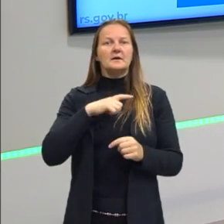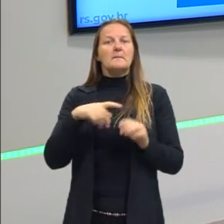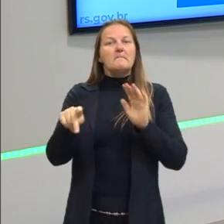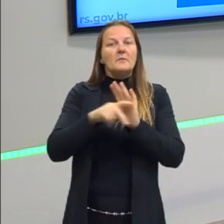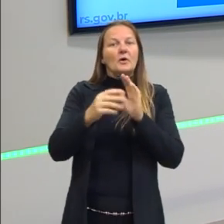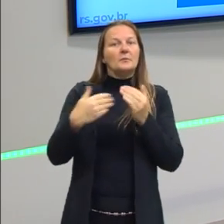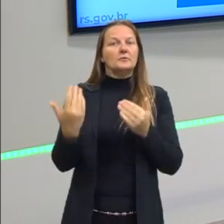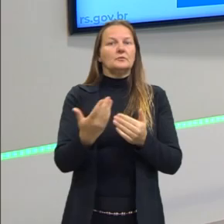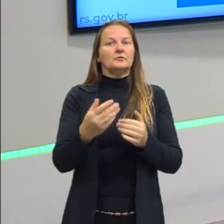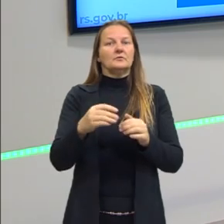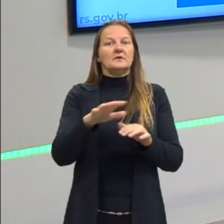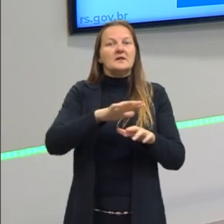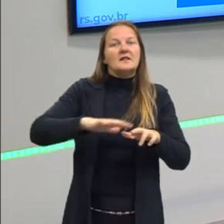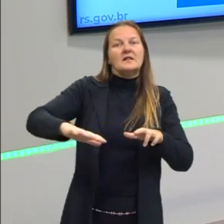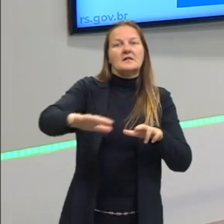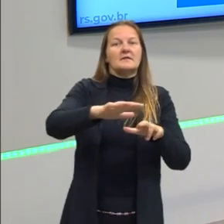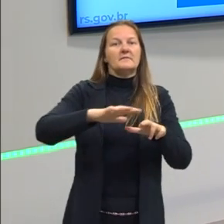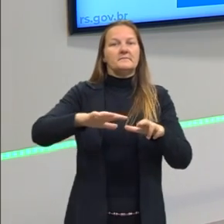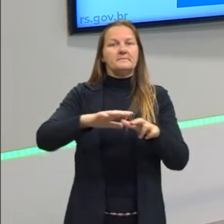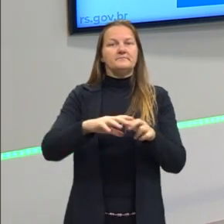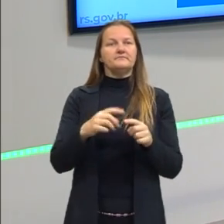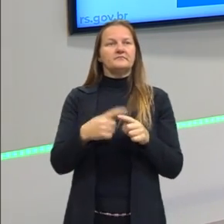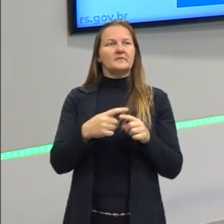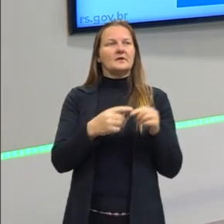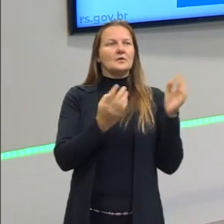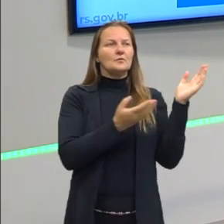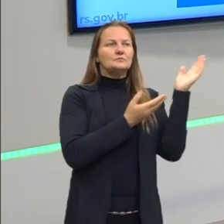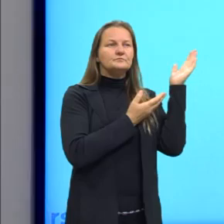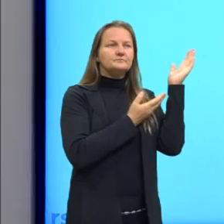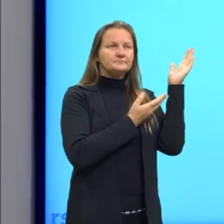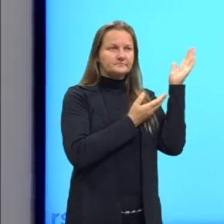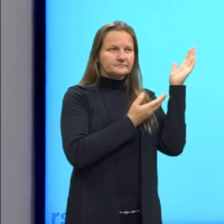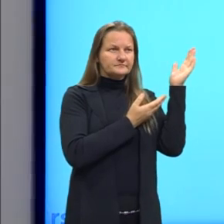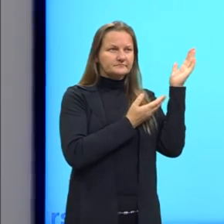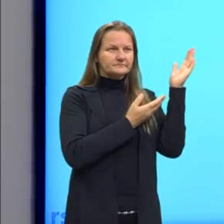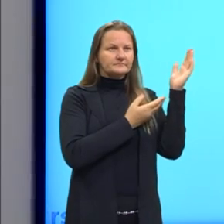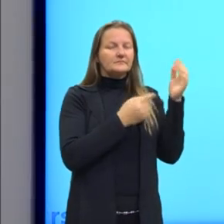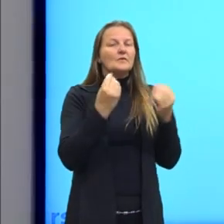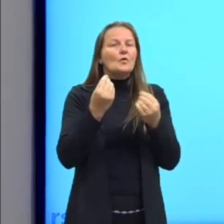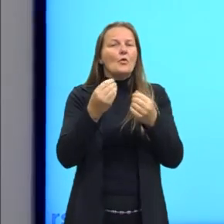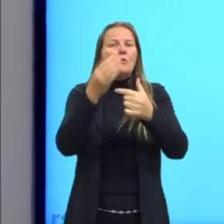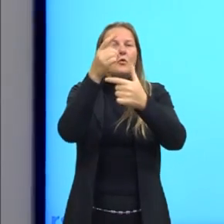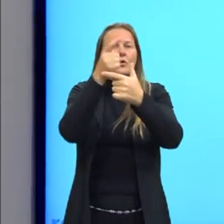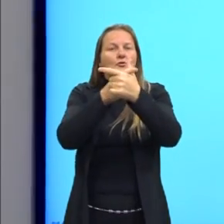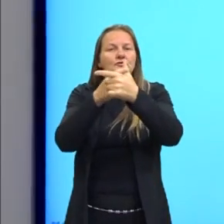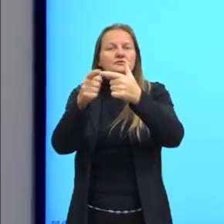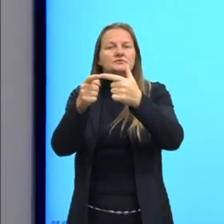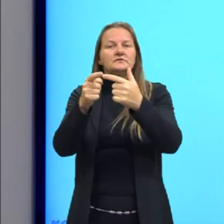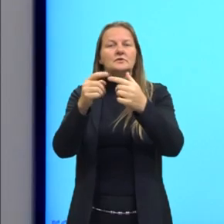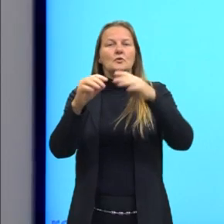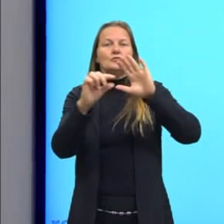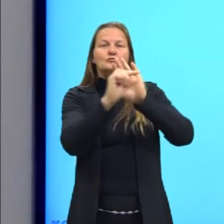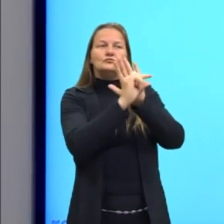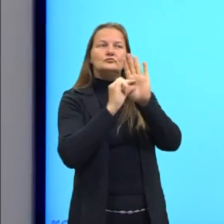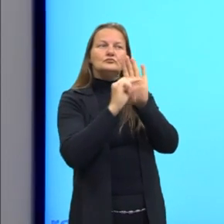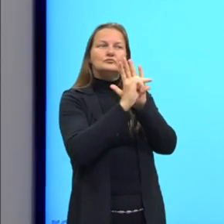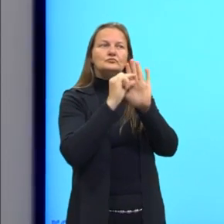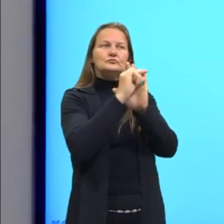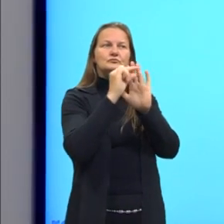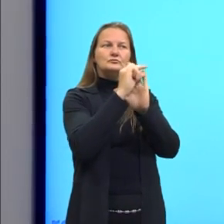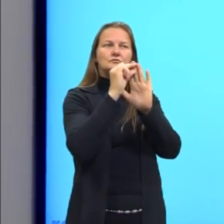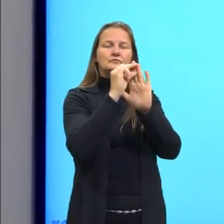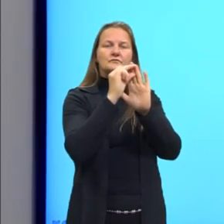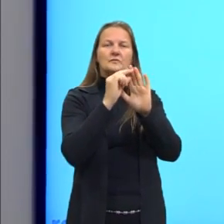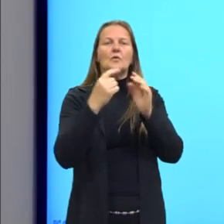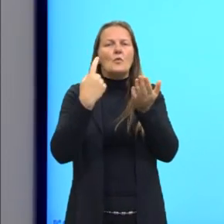nós. E aqui a gente tem uma imagem da divisão feita pelo Tratado de Tordesilhas.